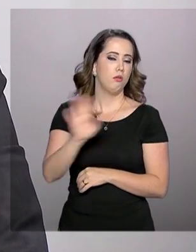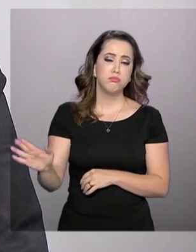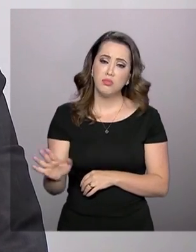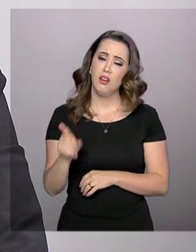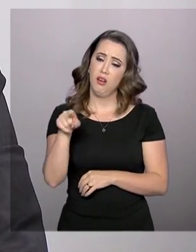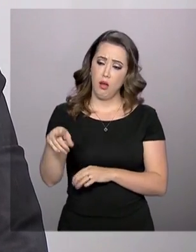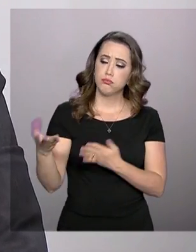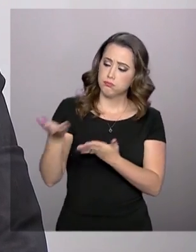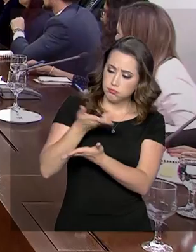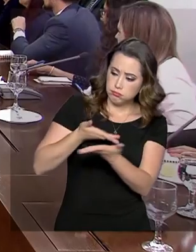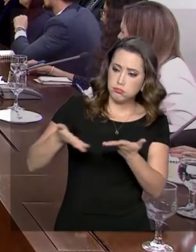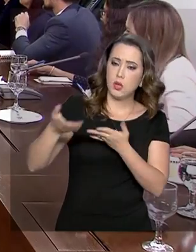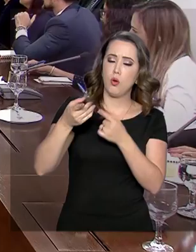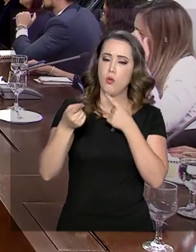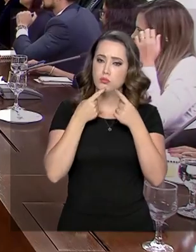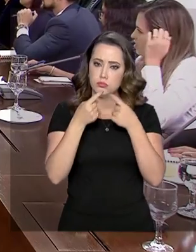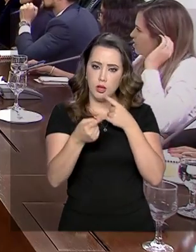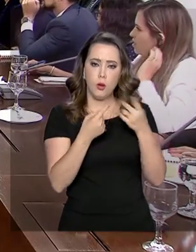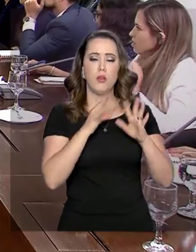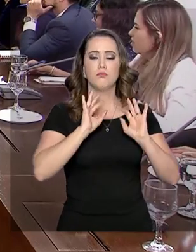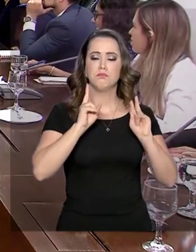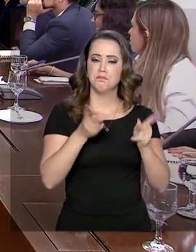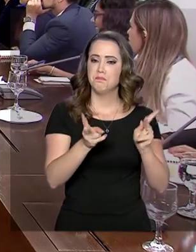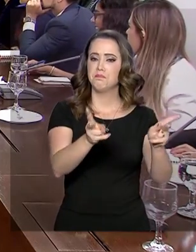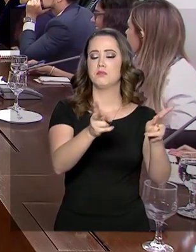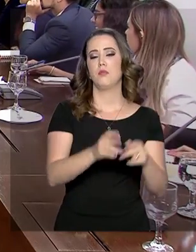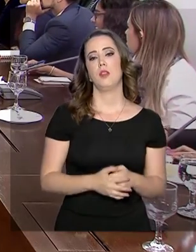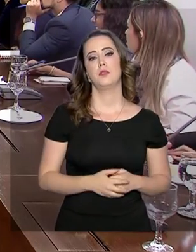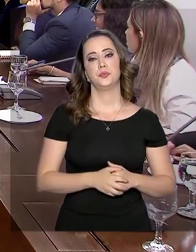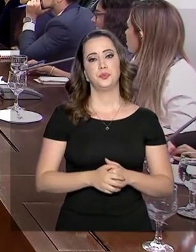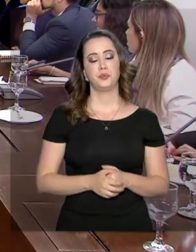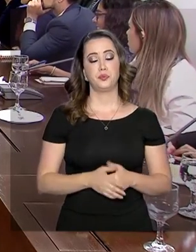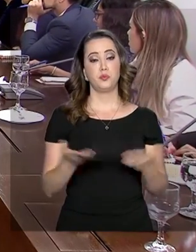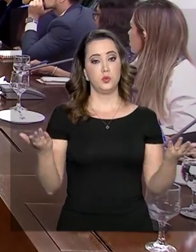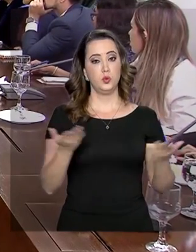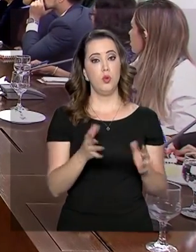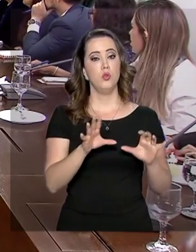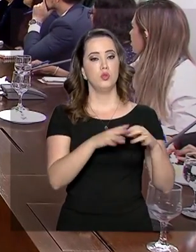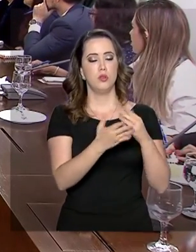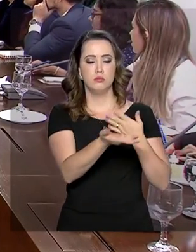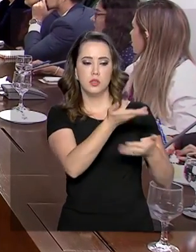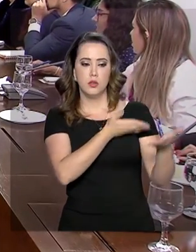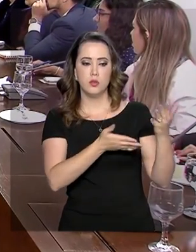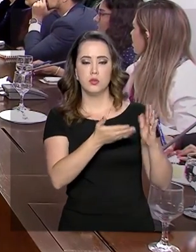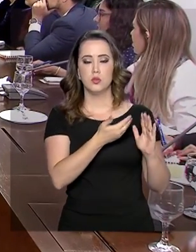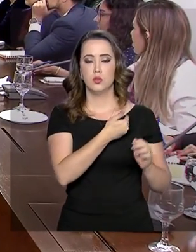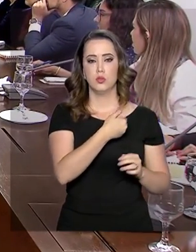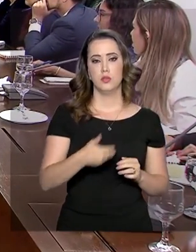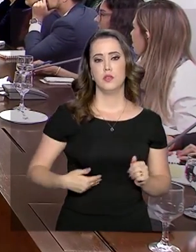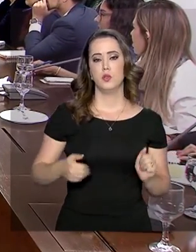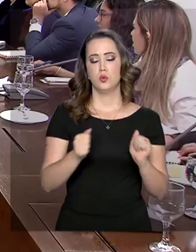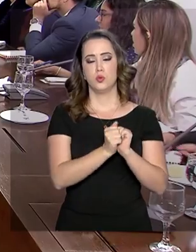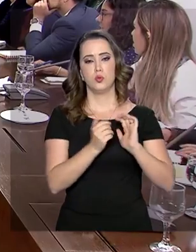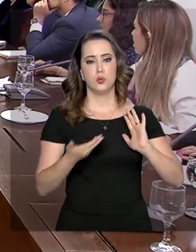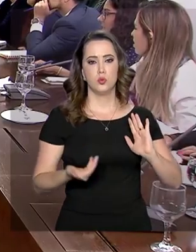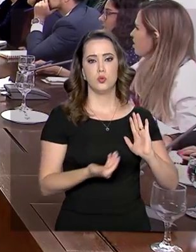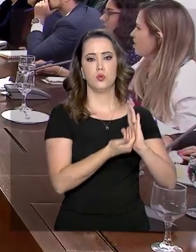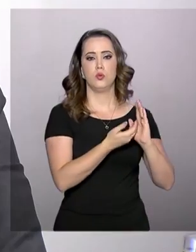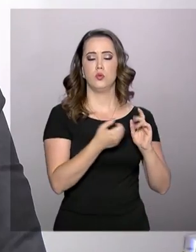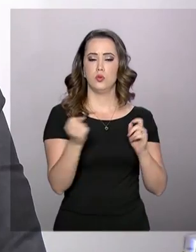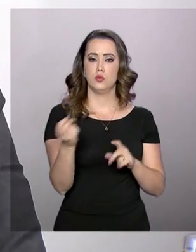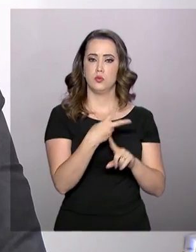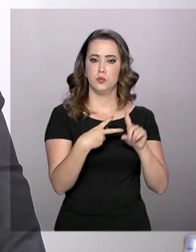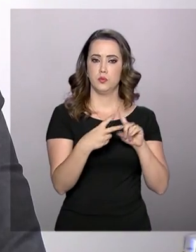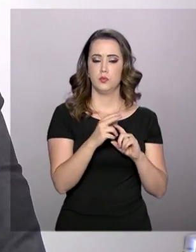Isso aí é fundamental. Na função de interlocutor do governo com o Congresso, ele falou sobre a nova Previdência.